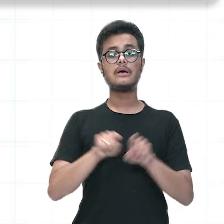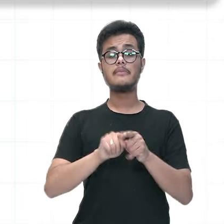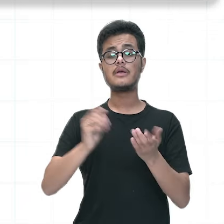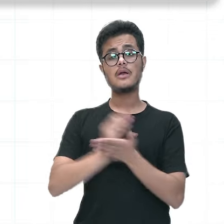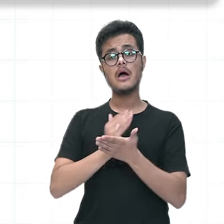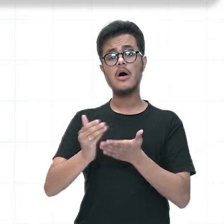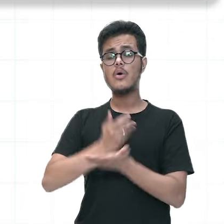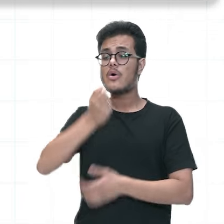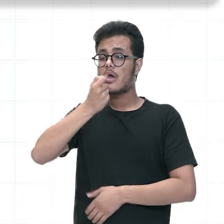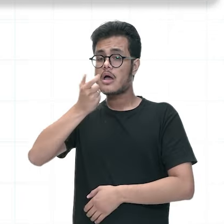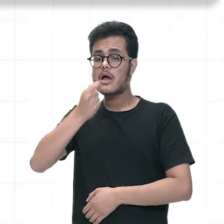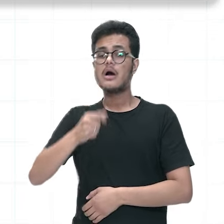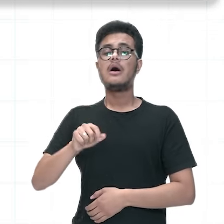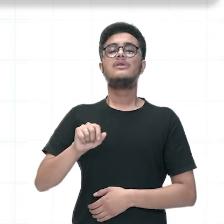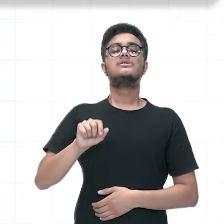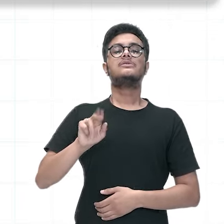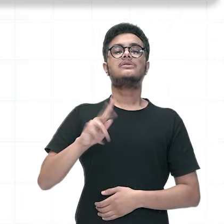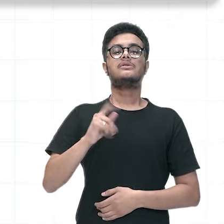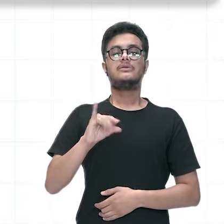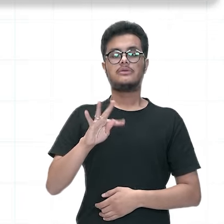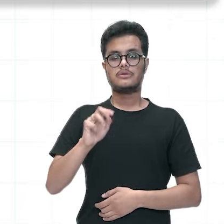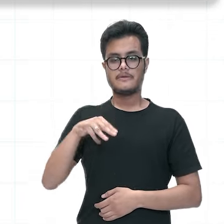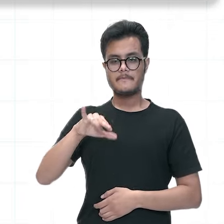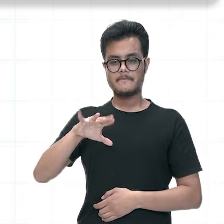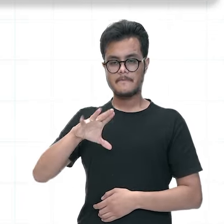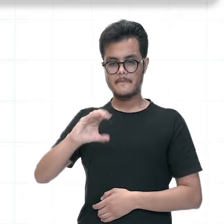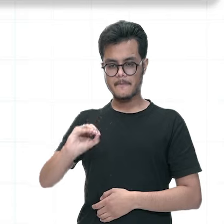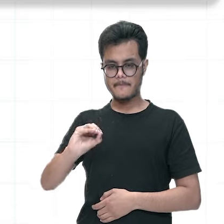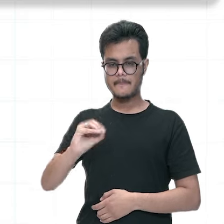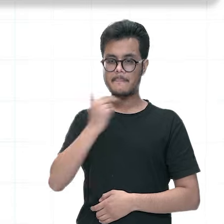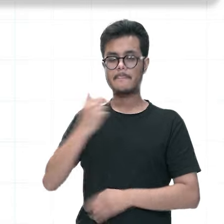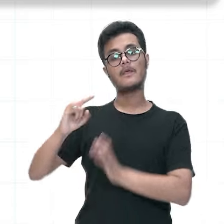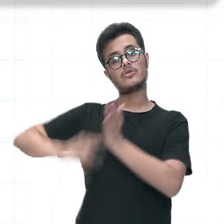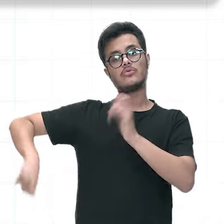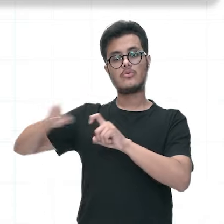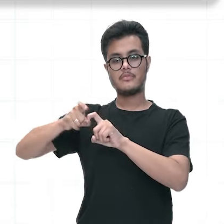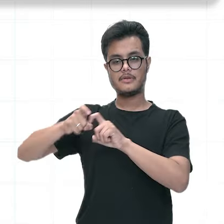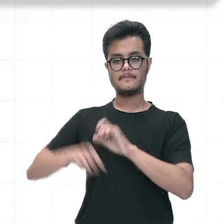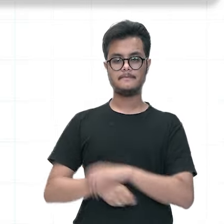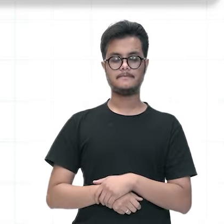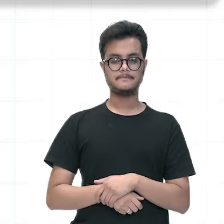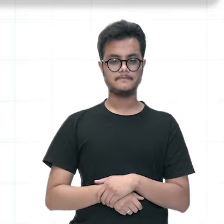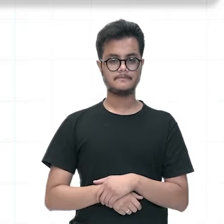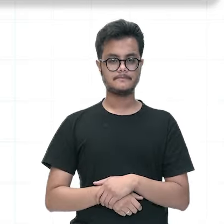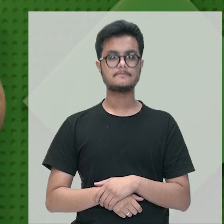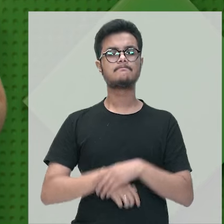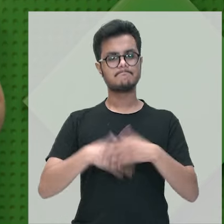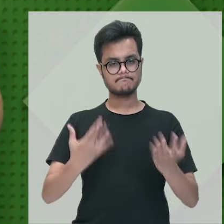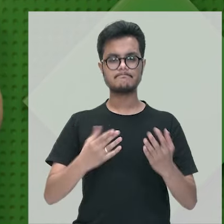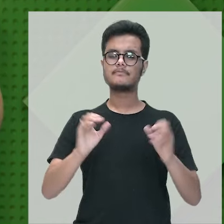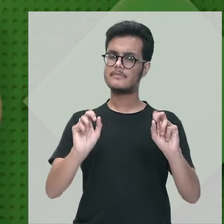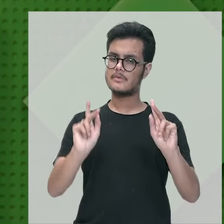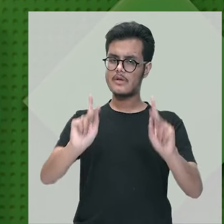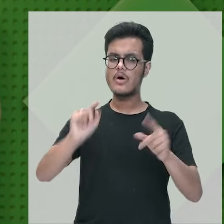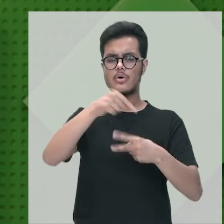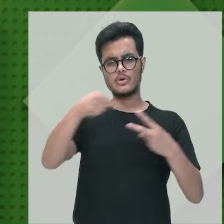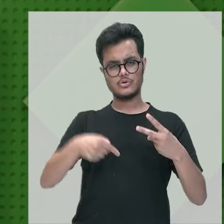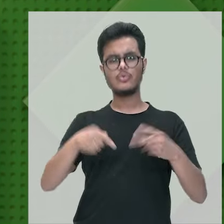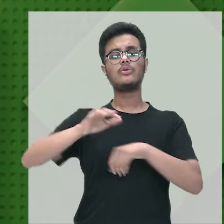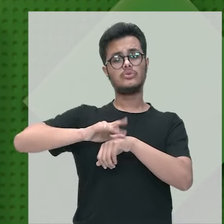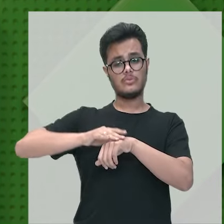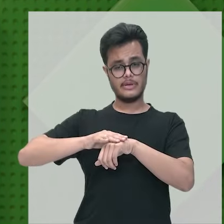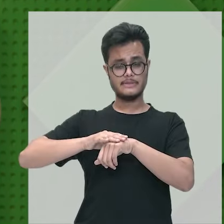antihistamínicos também, todos eles com a prescrição médica. Então, falamos aí da dengue, da zika, que são duas